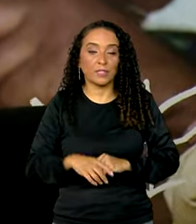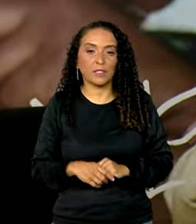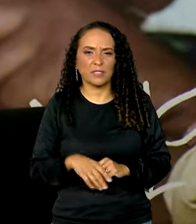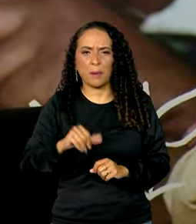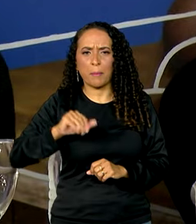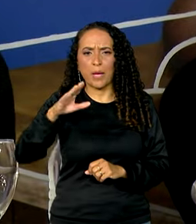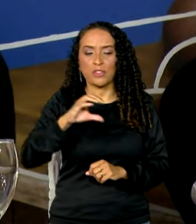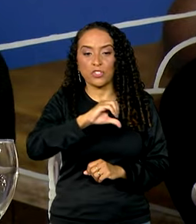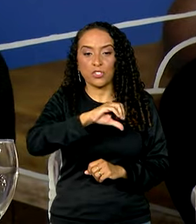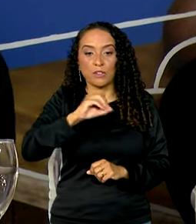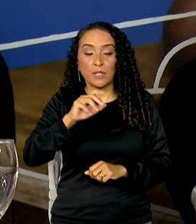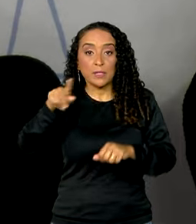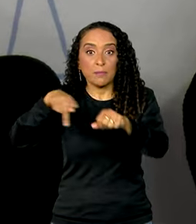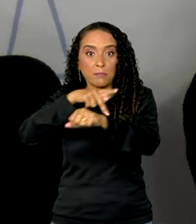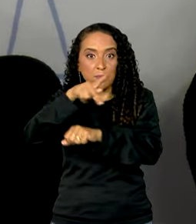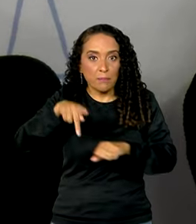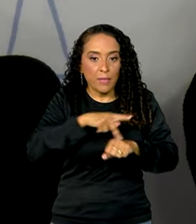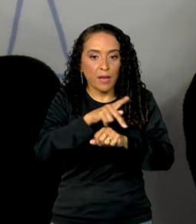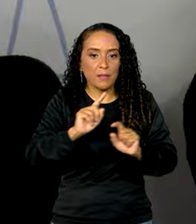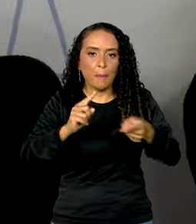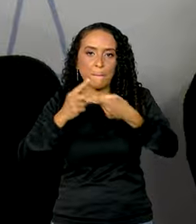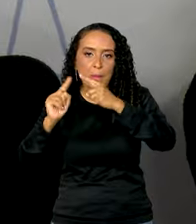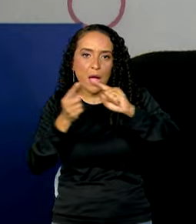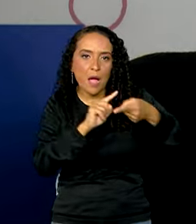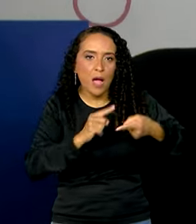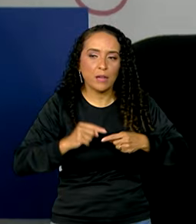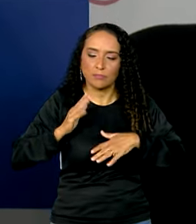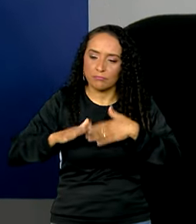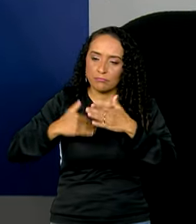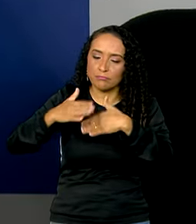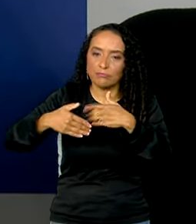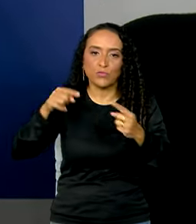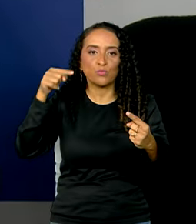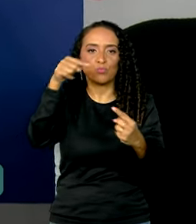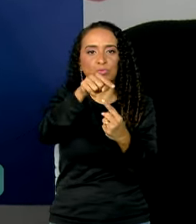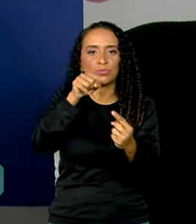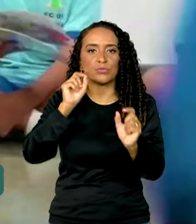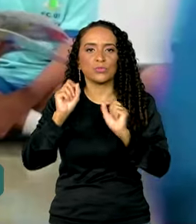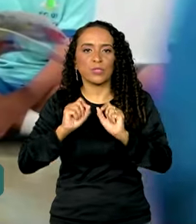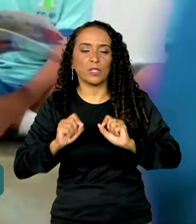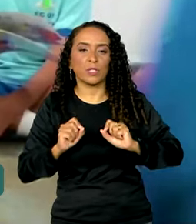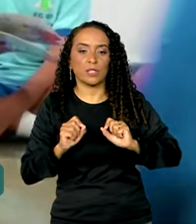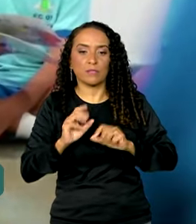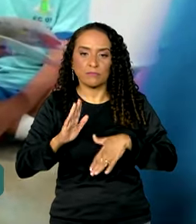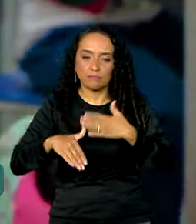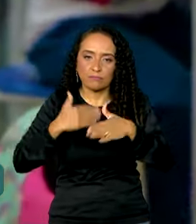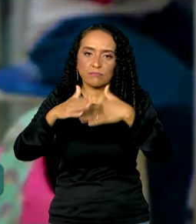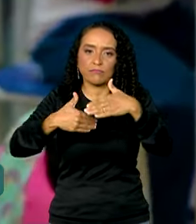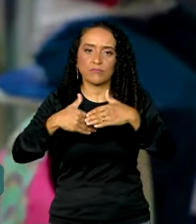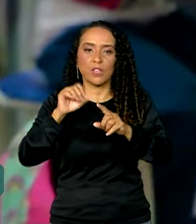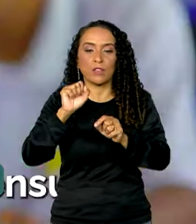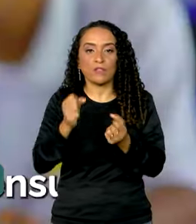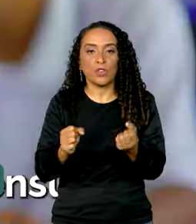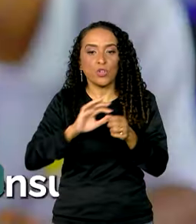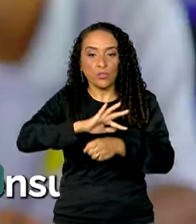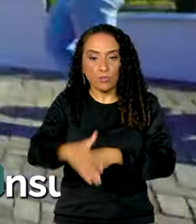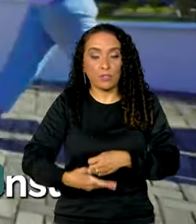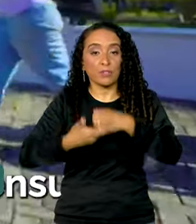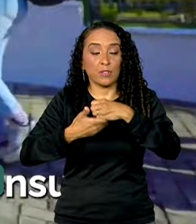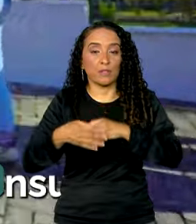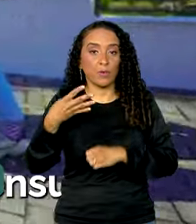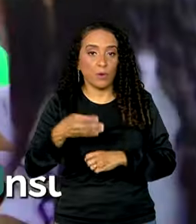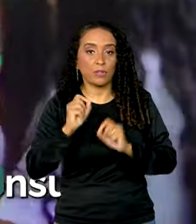foram mais de 90 países discutindo o progresso das metas do Objetivo de Desenvolvimento Sustentável 4,